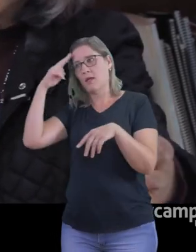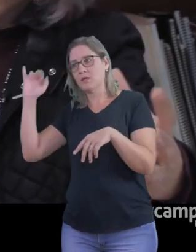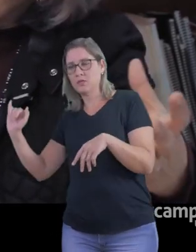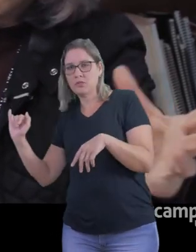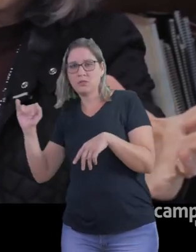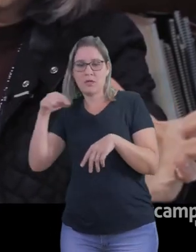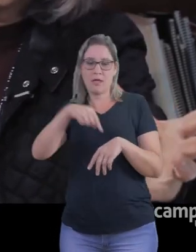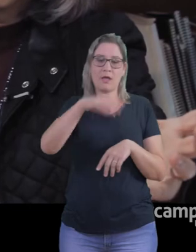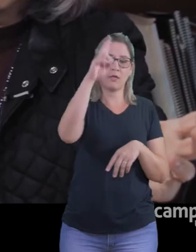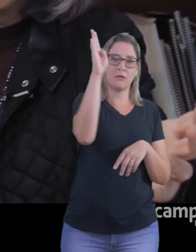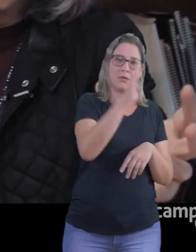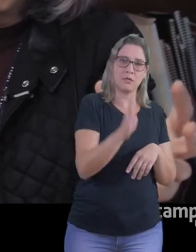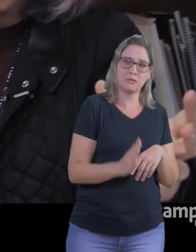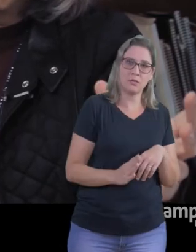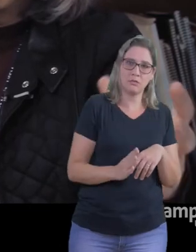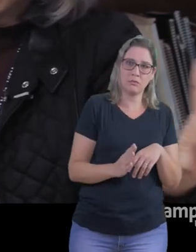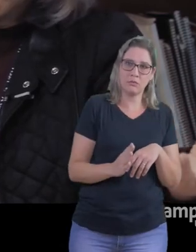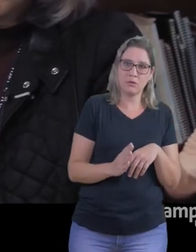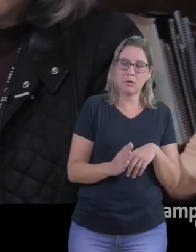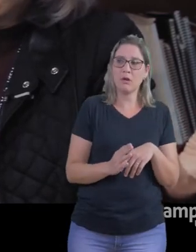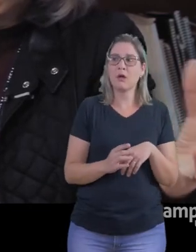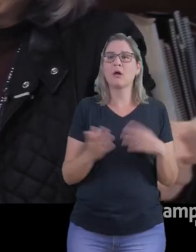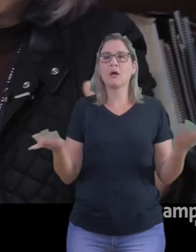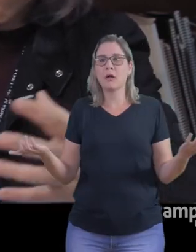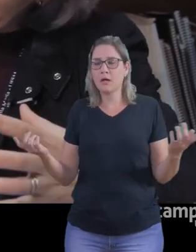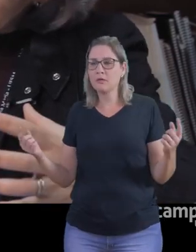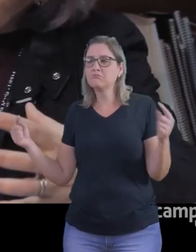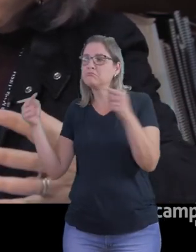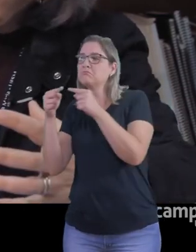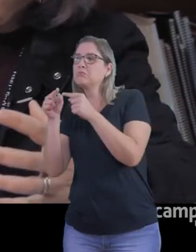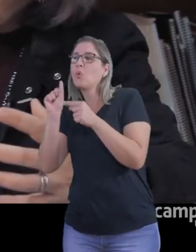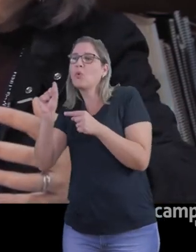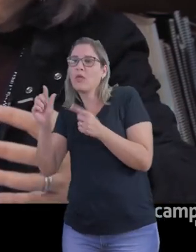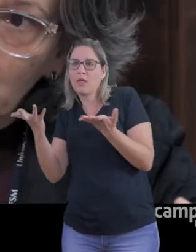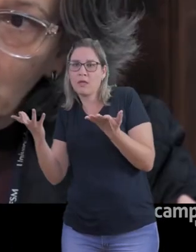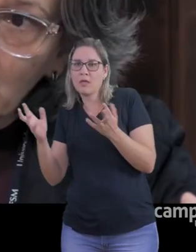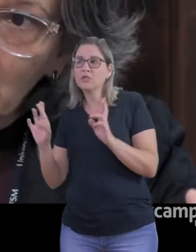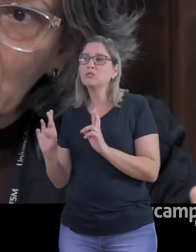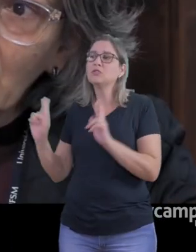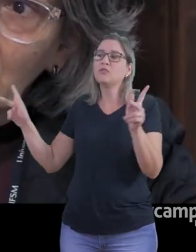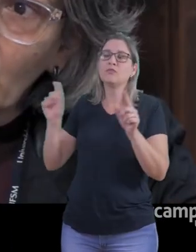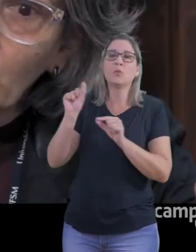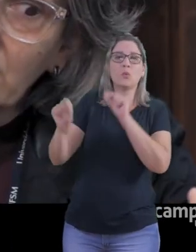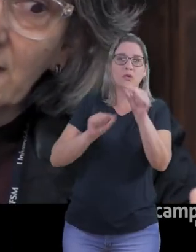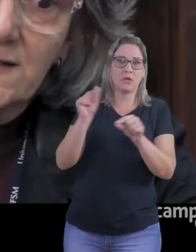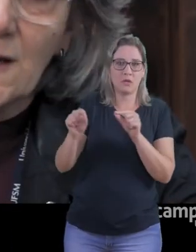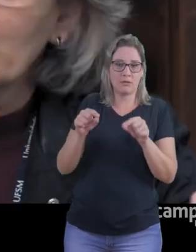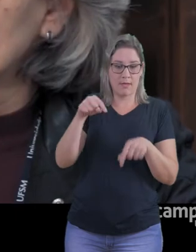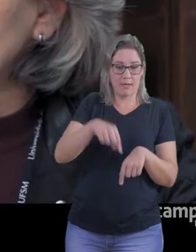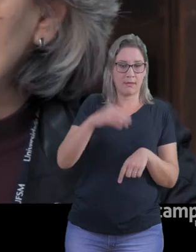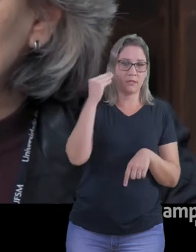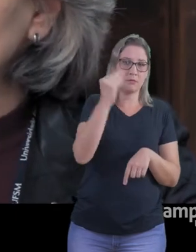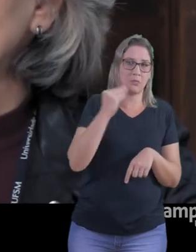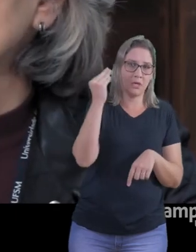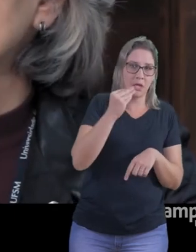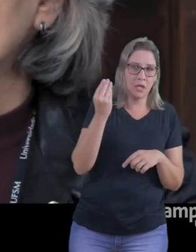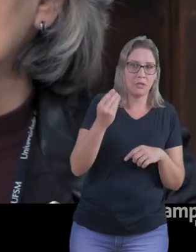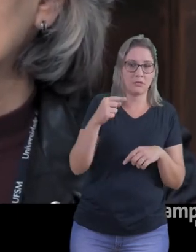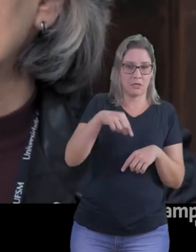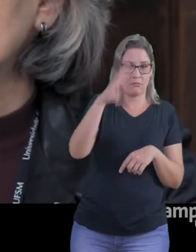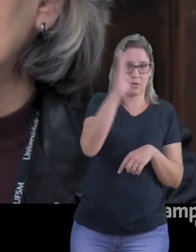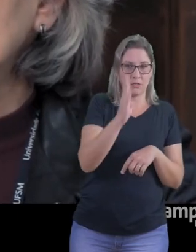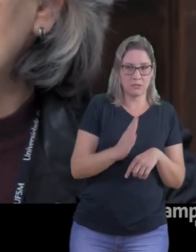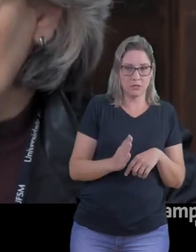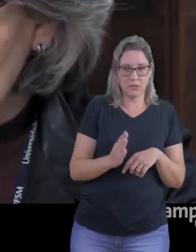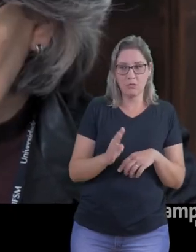levantando questões do Haiti e do Brasil, no sentido de que, em que se aproximam os dois